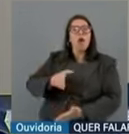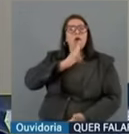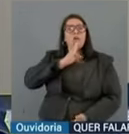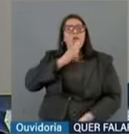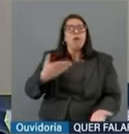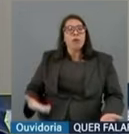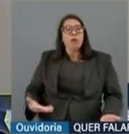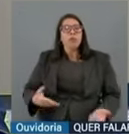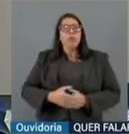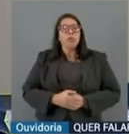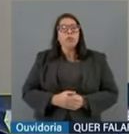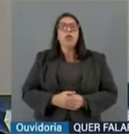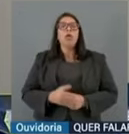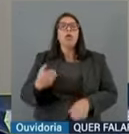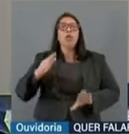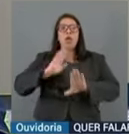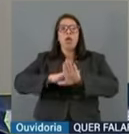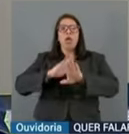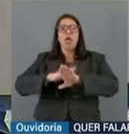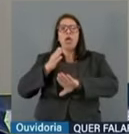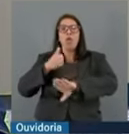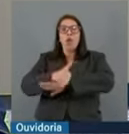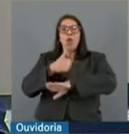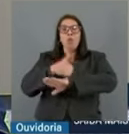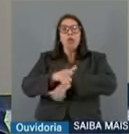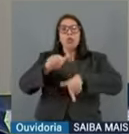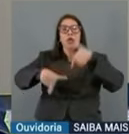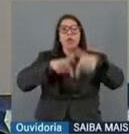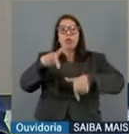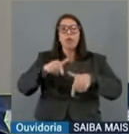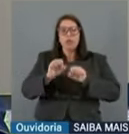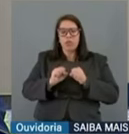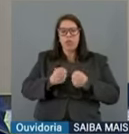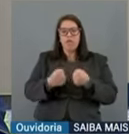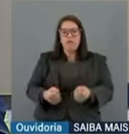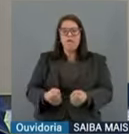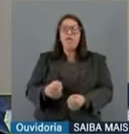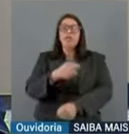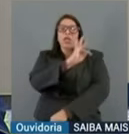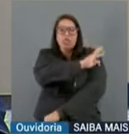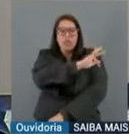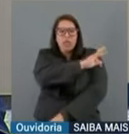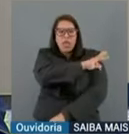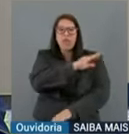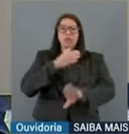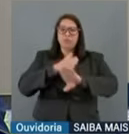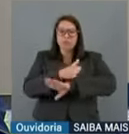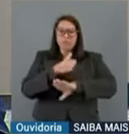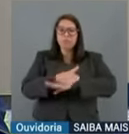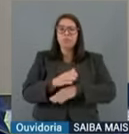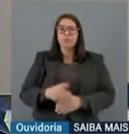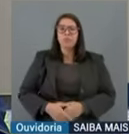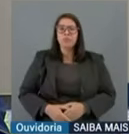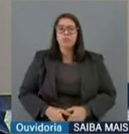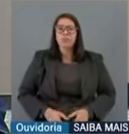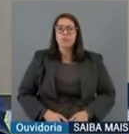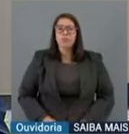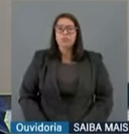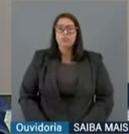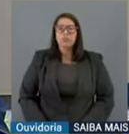Eu participei intensamente da sua defesa técnica, eu